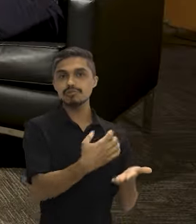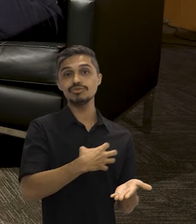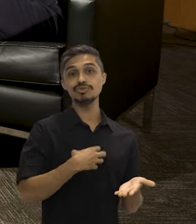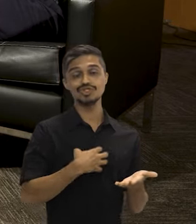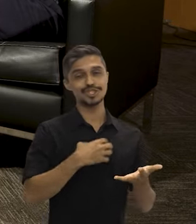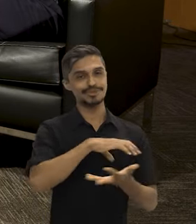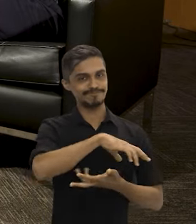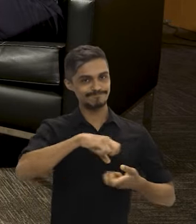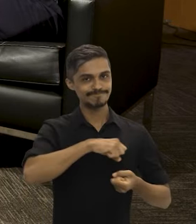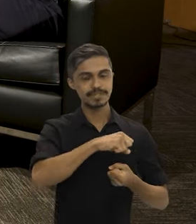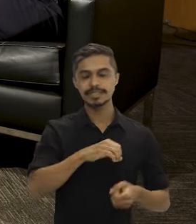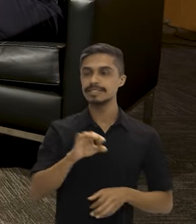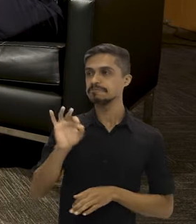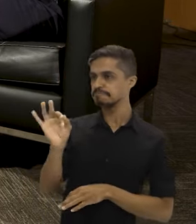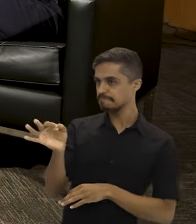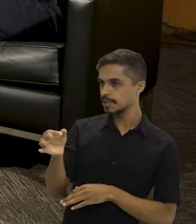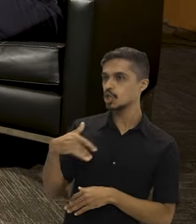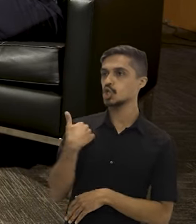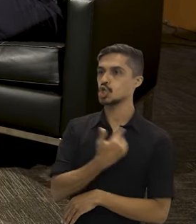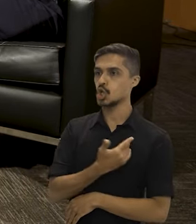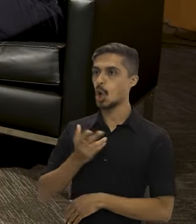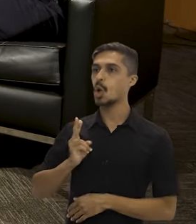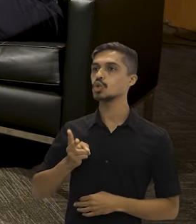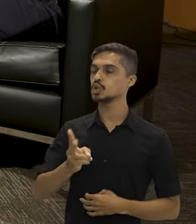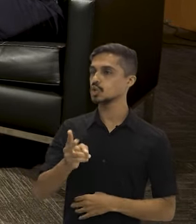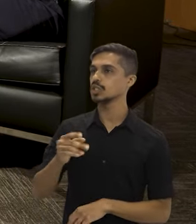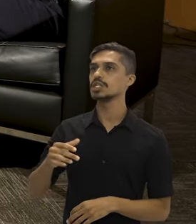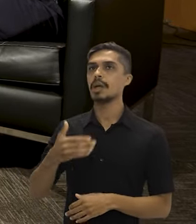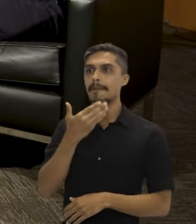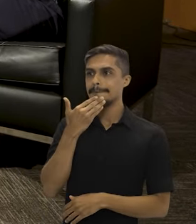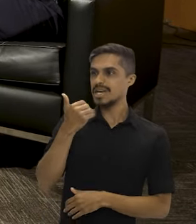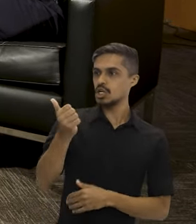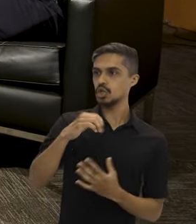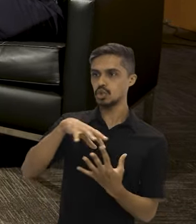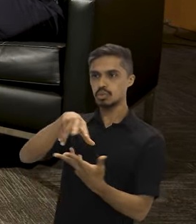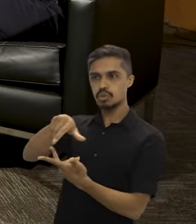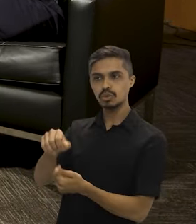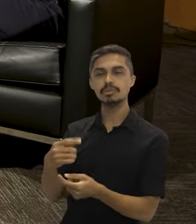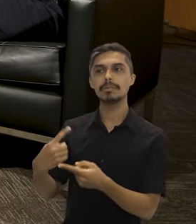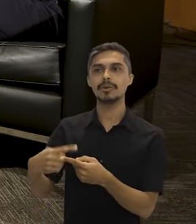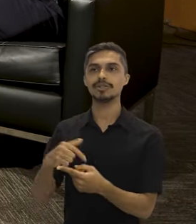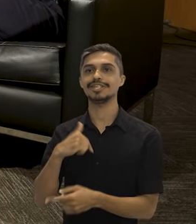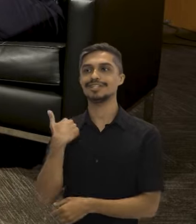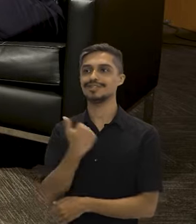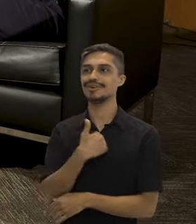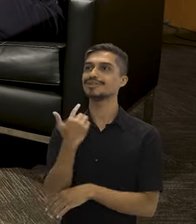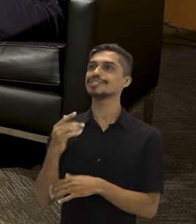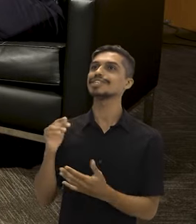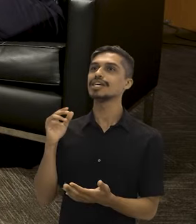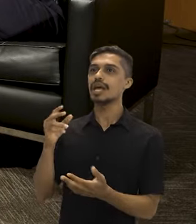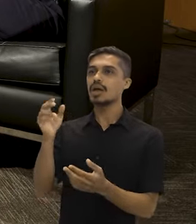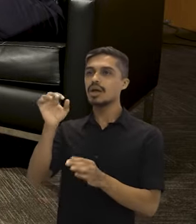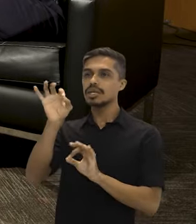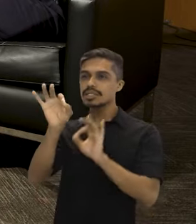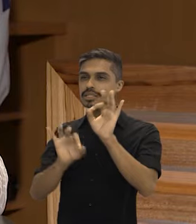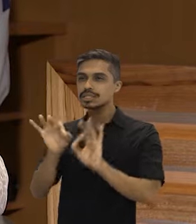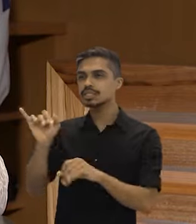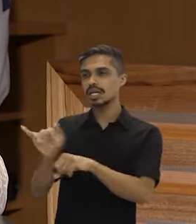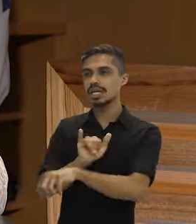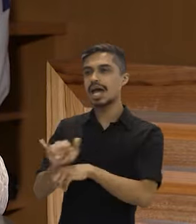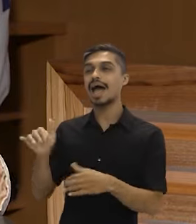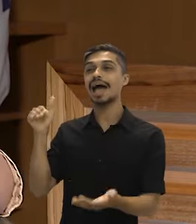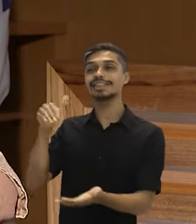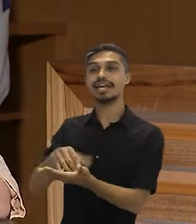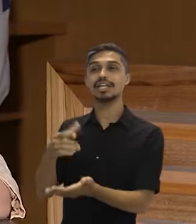sustentável, né? Então, provavelmente, vamos continuar sendo esse maior do mundo porque a meta é zerar o desmatamento até 2030, certo? Geral,